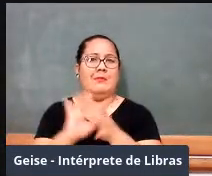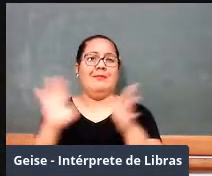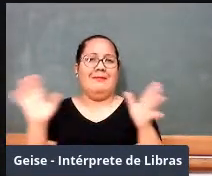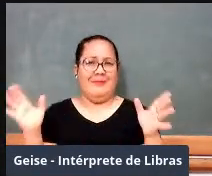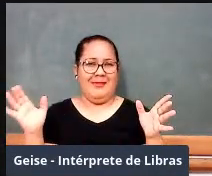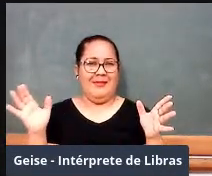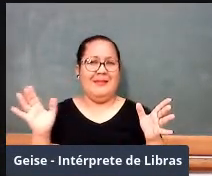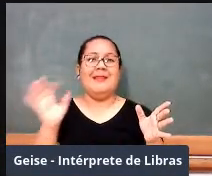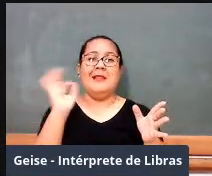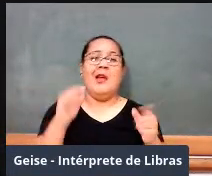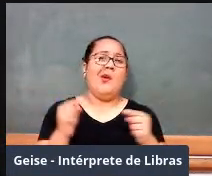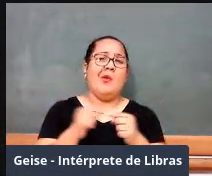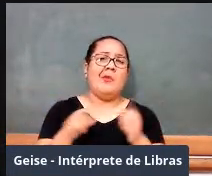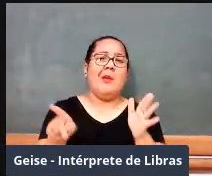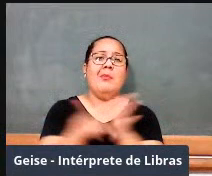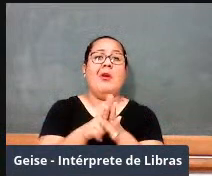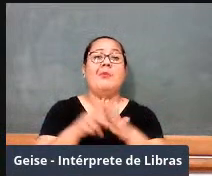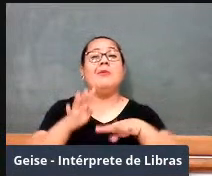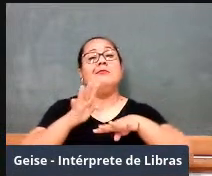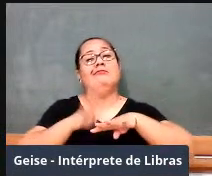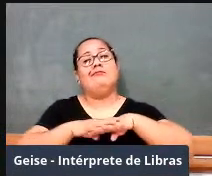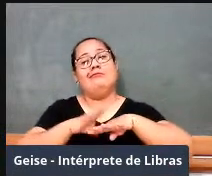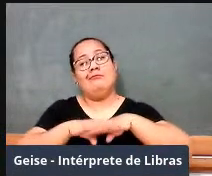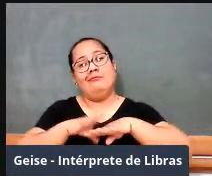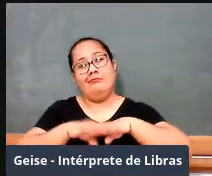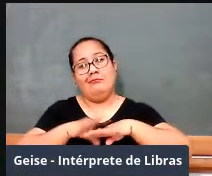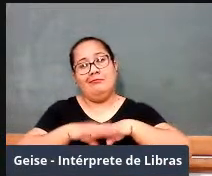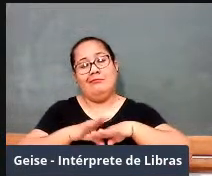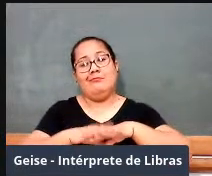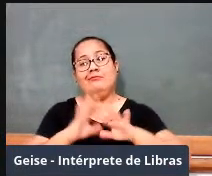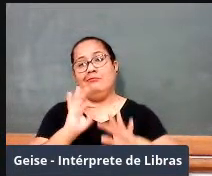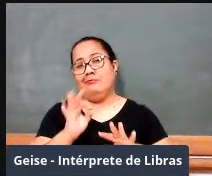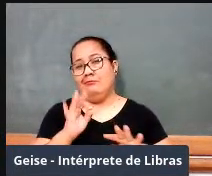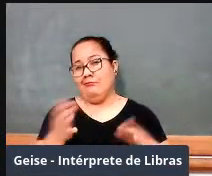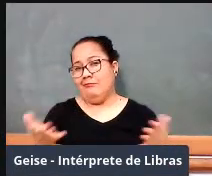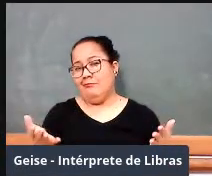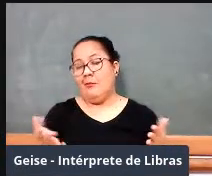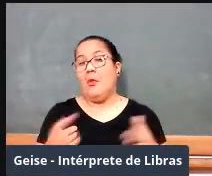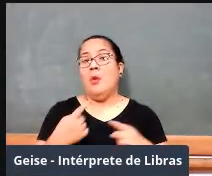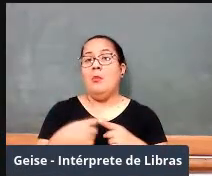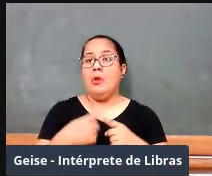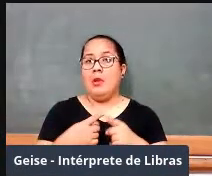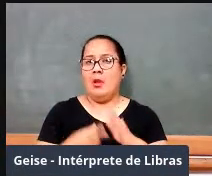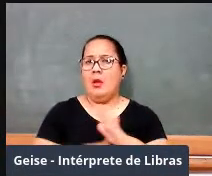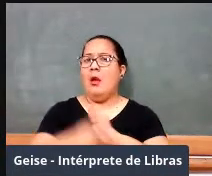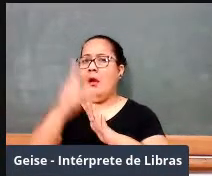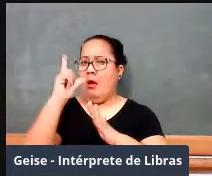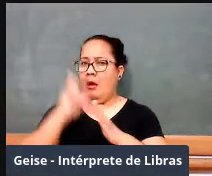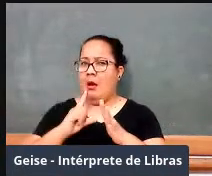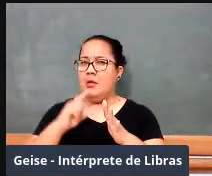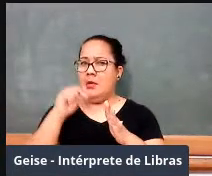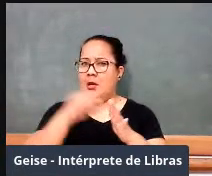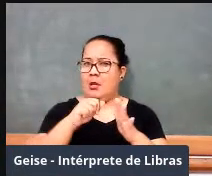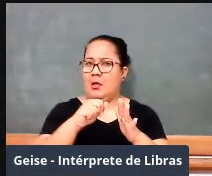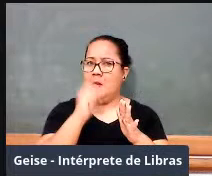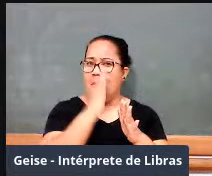na matemática, porque antes, quando éramos colônia de